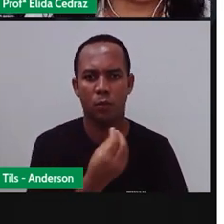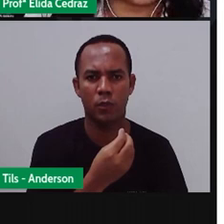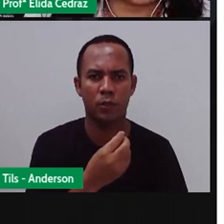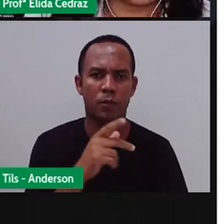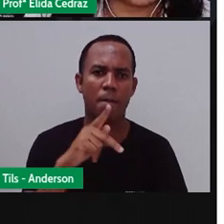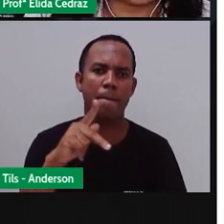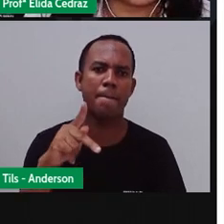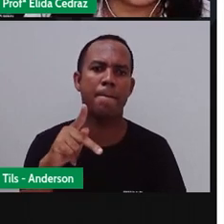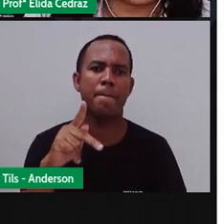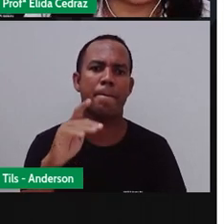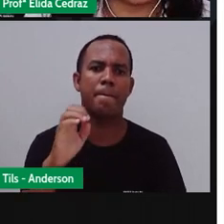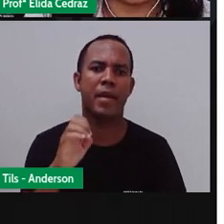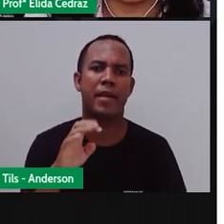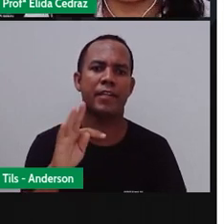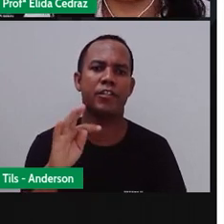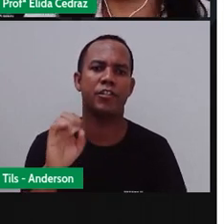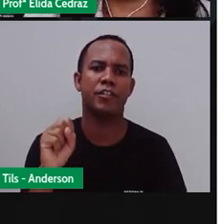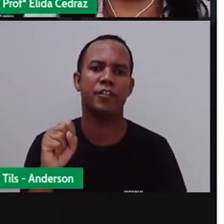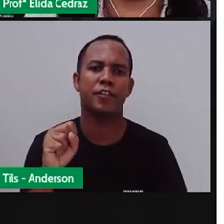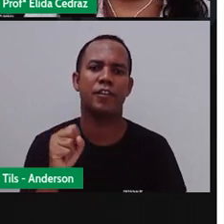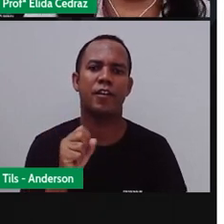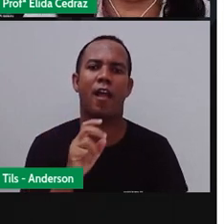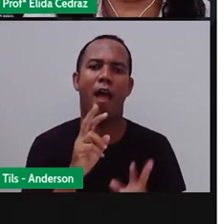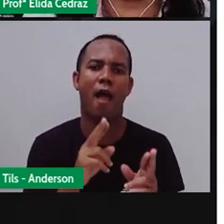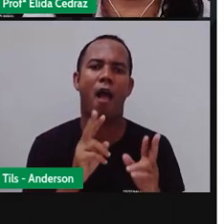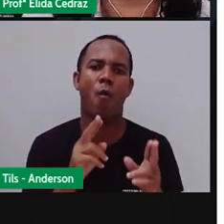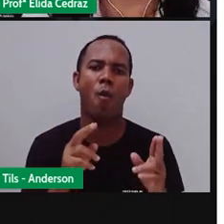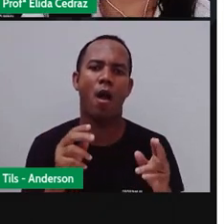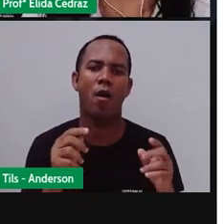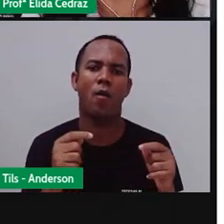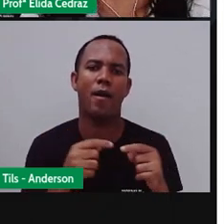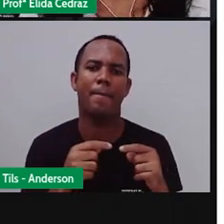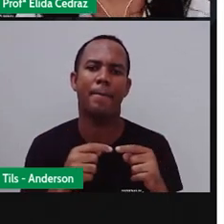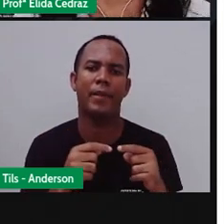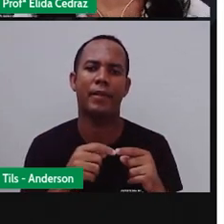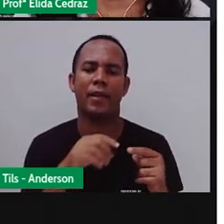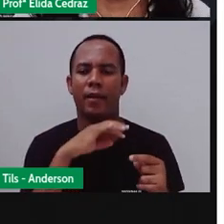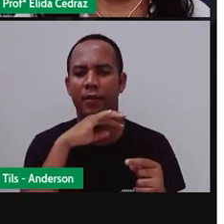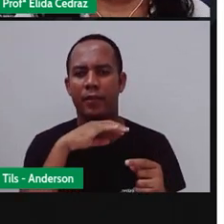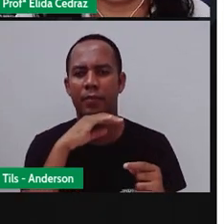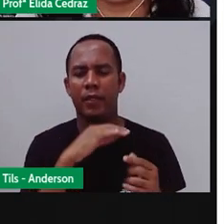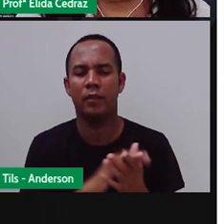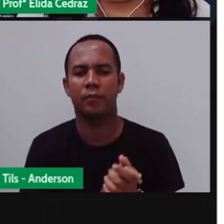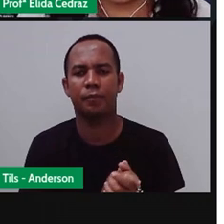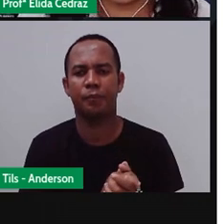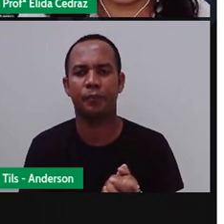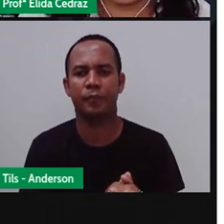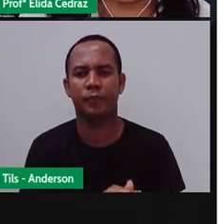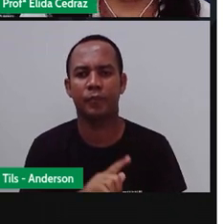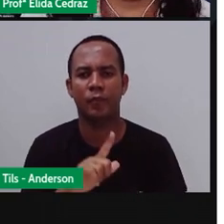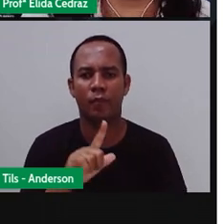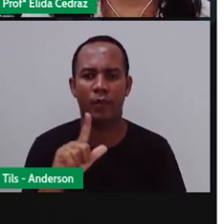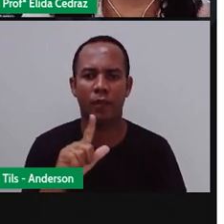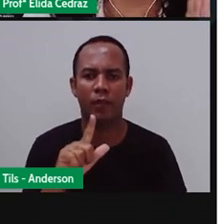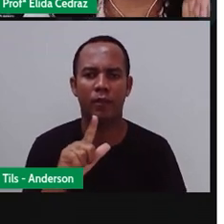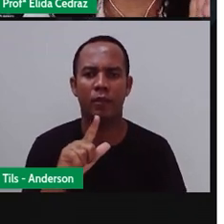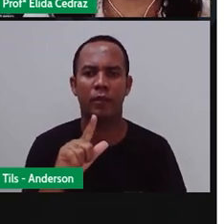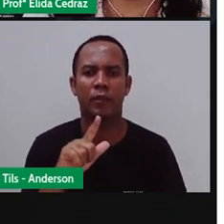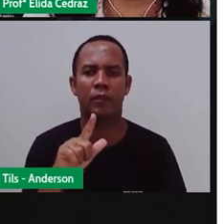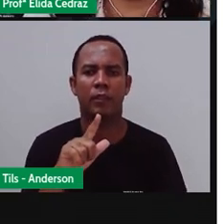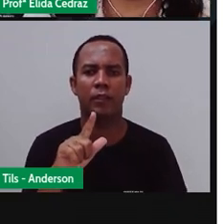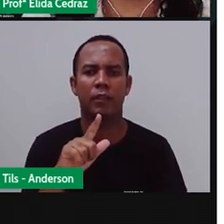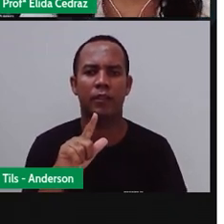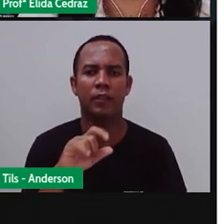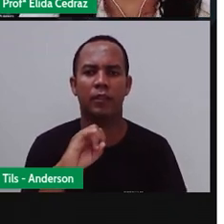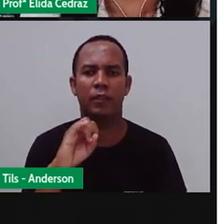Precisou de um subtítulo? Não, não precisou. A Lidy, lembra da Lidy? Que a Pró falou que